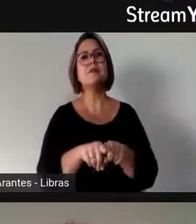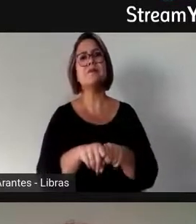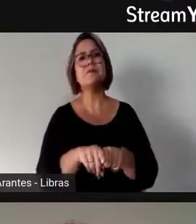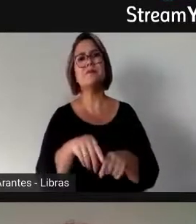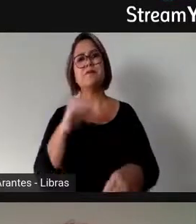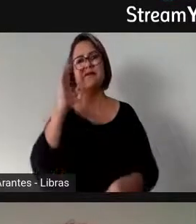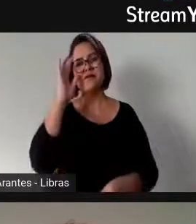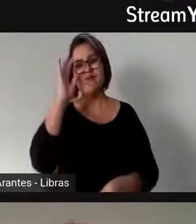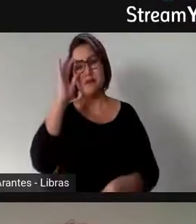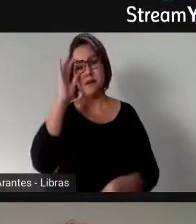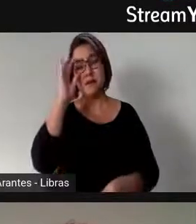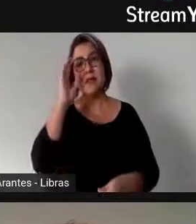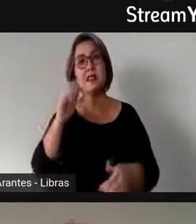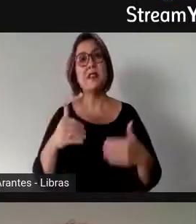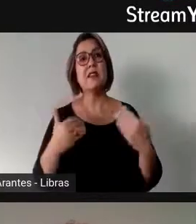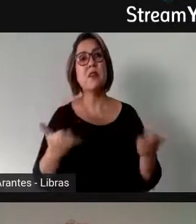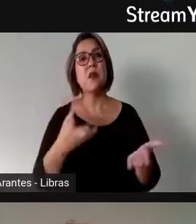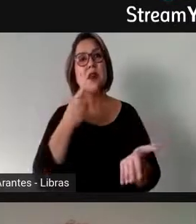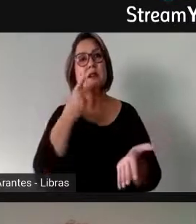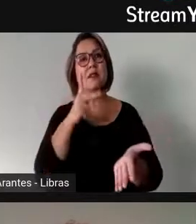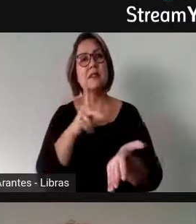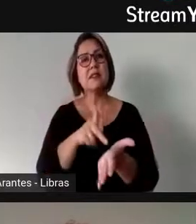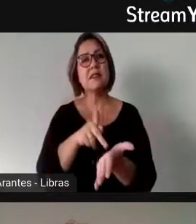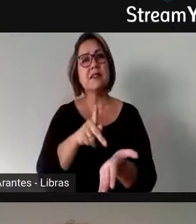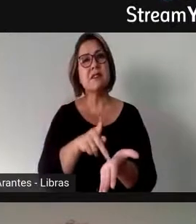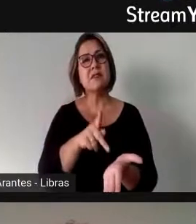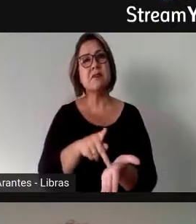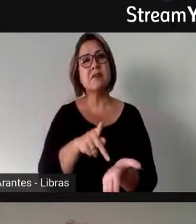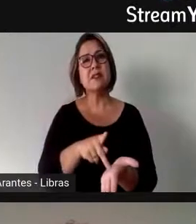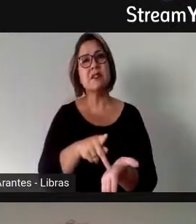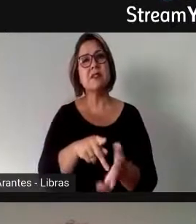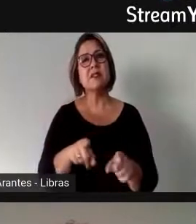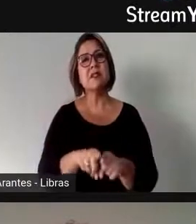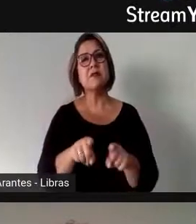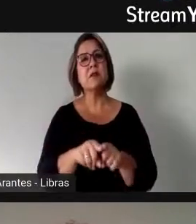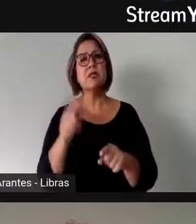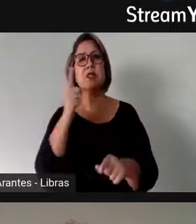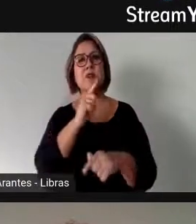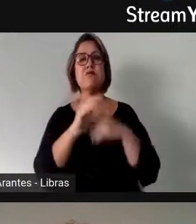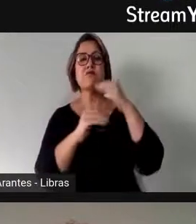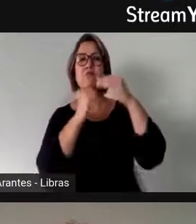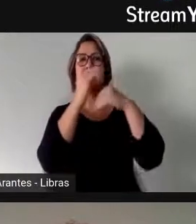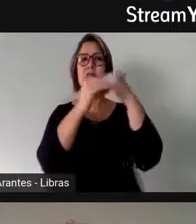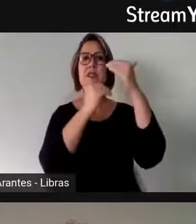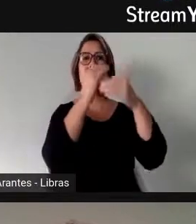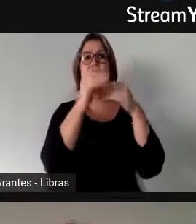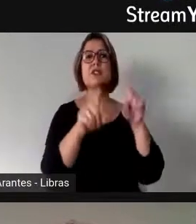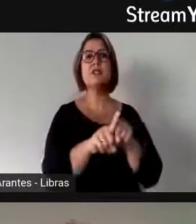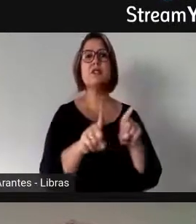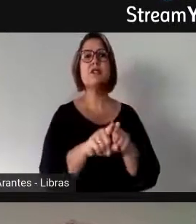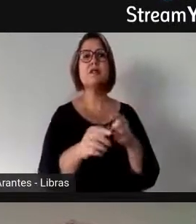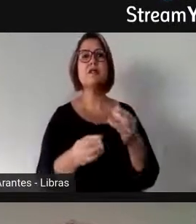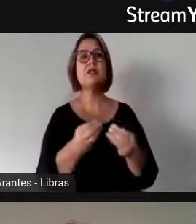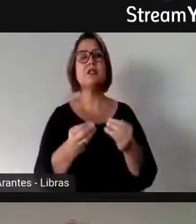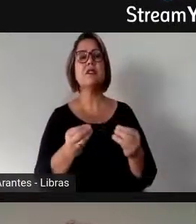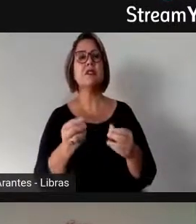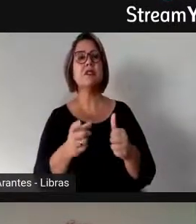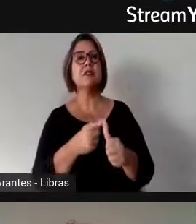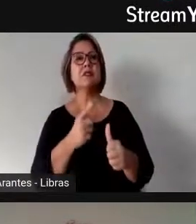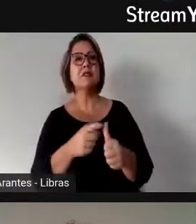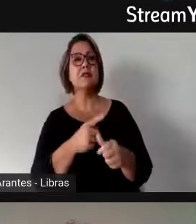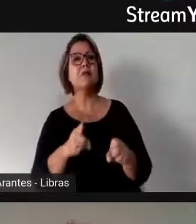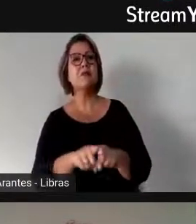qual seria, de fato, o salto que nós teríamos? É uma pergunta da Téa Beatriz, a primeira pergunta do Éder,